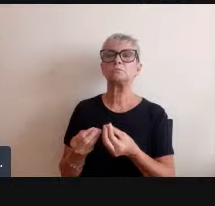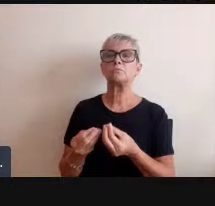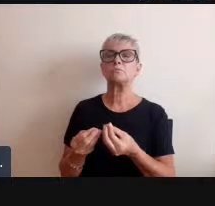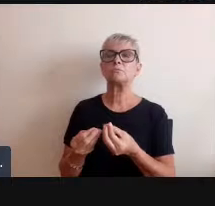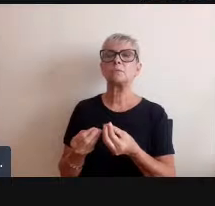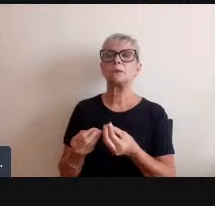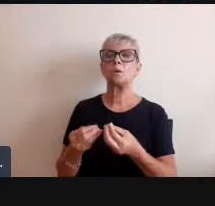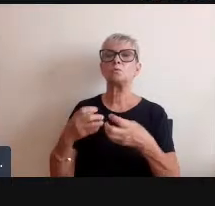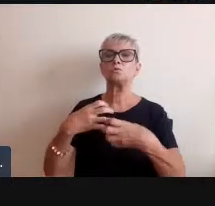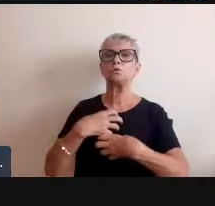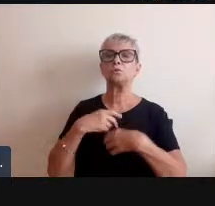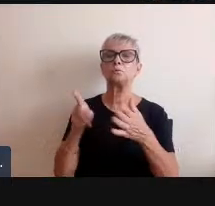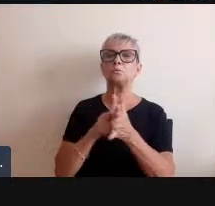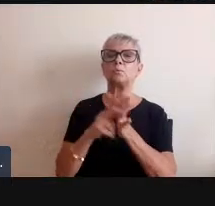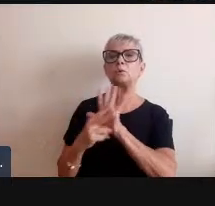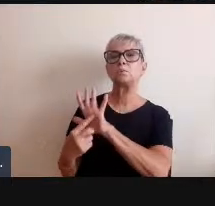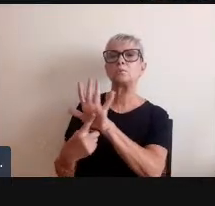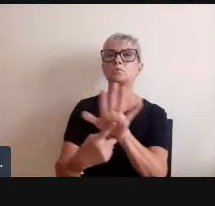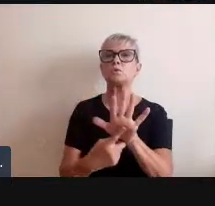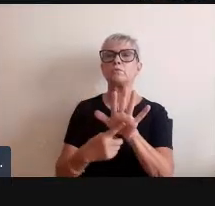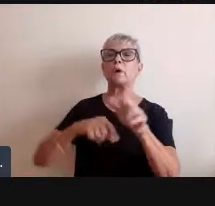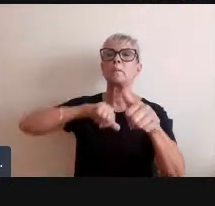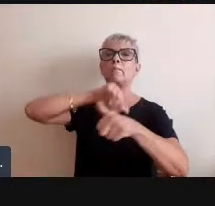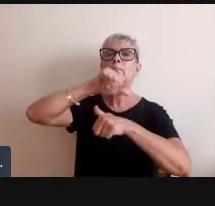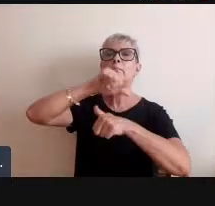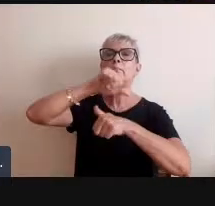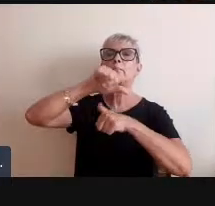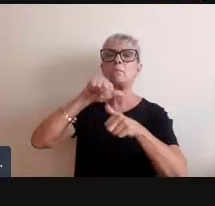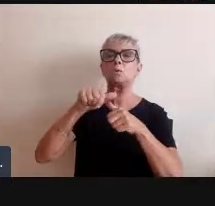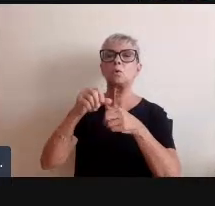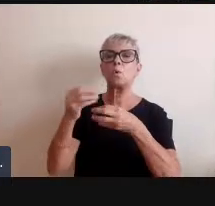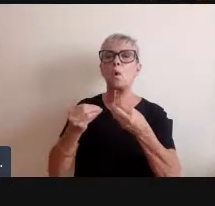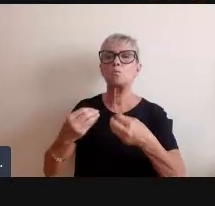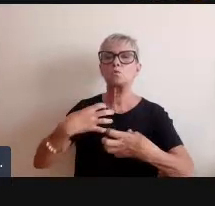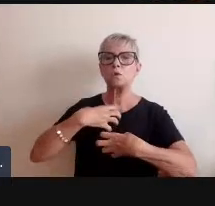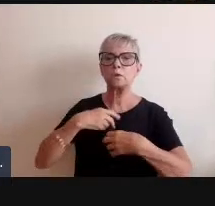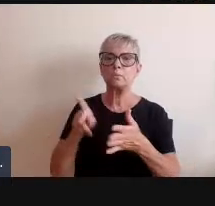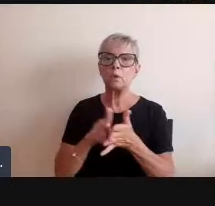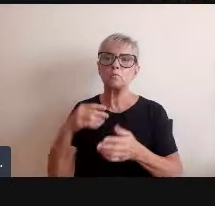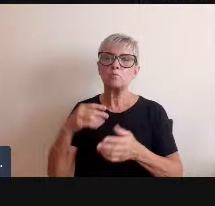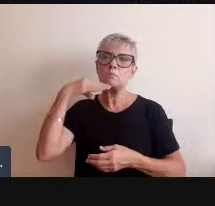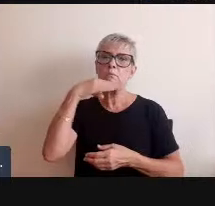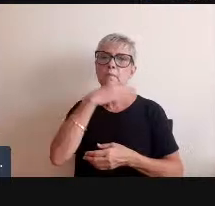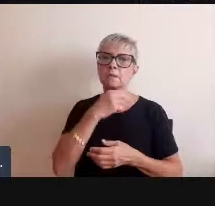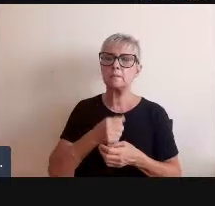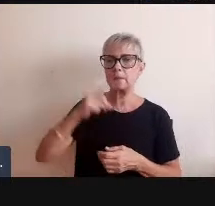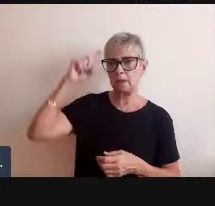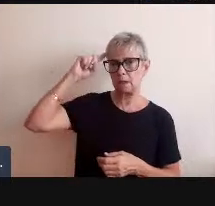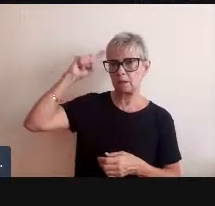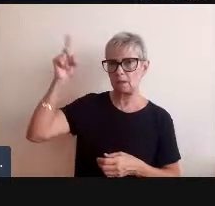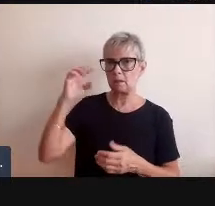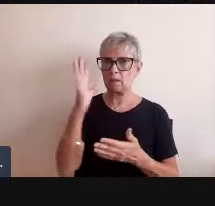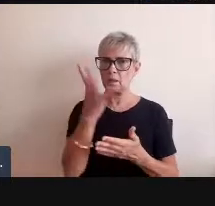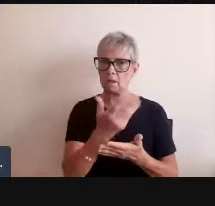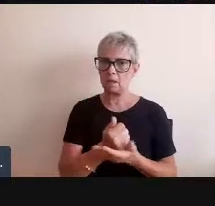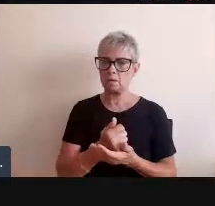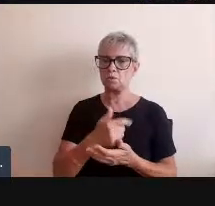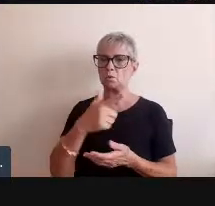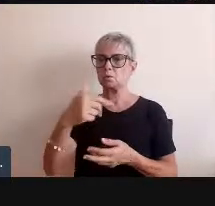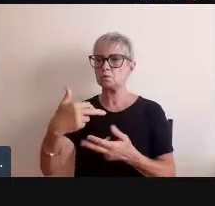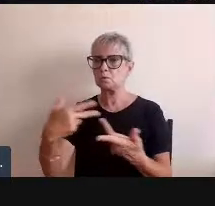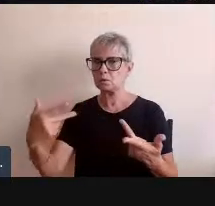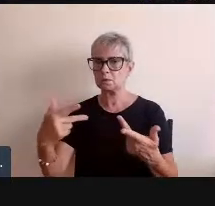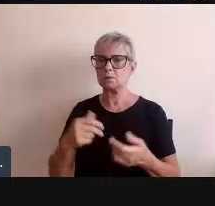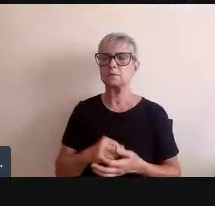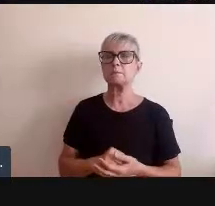altera também a maneira de se perceber a a ideia a arte etc e